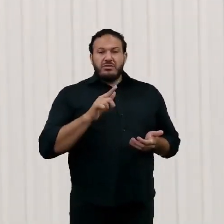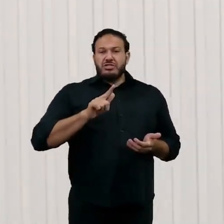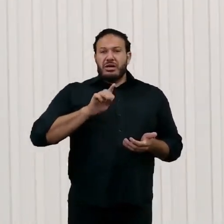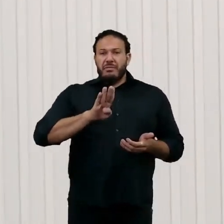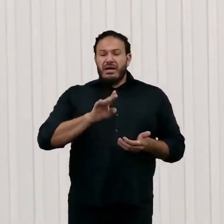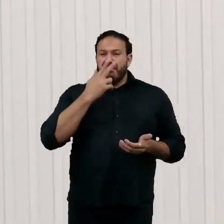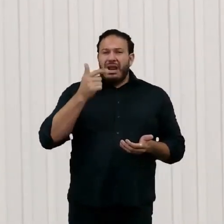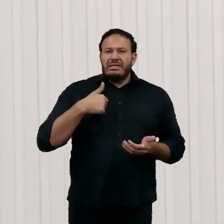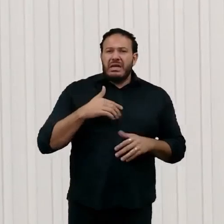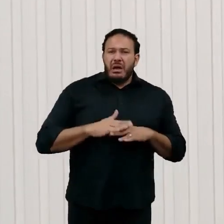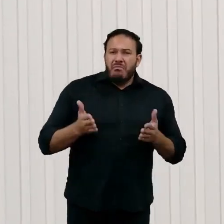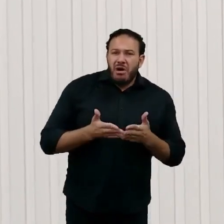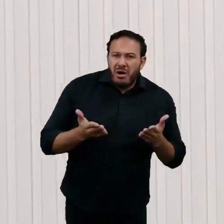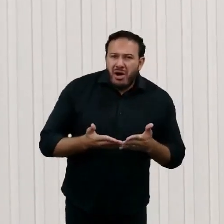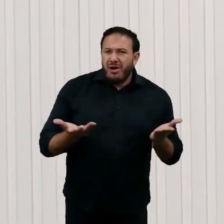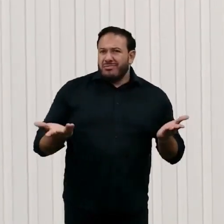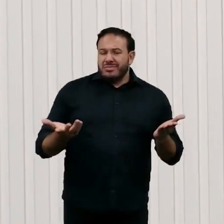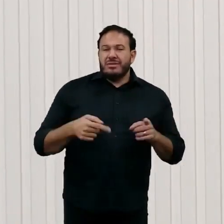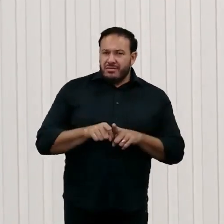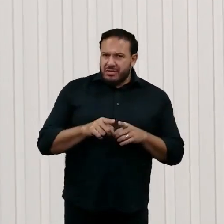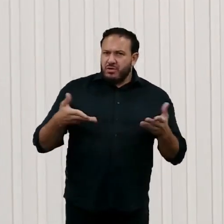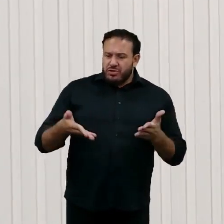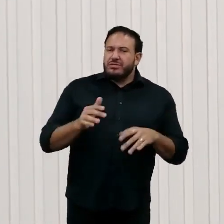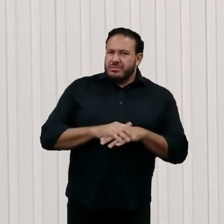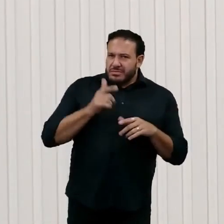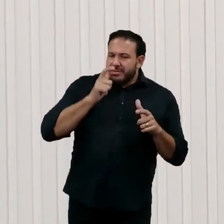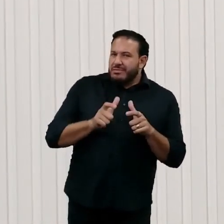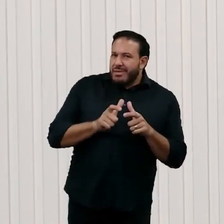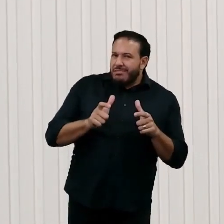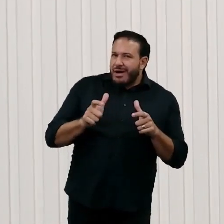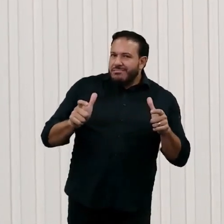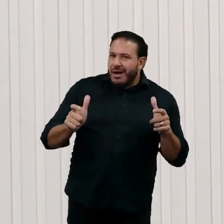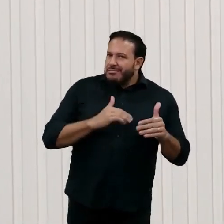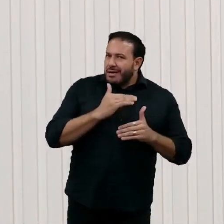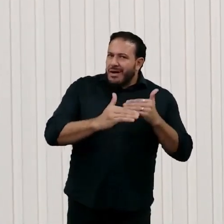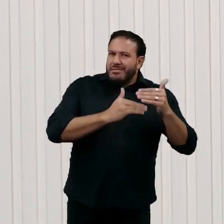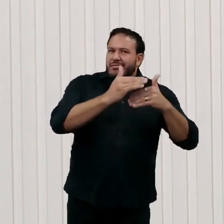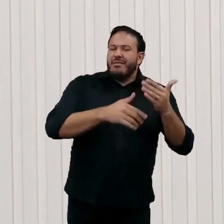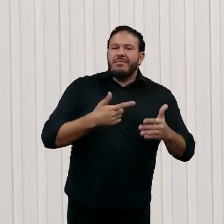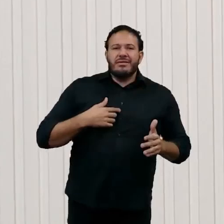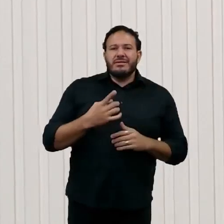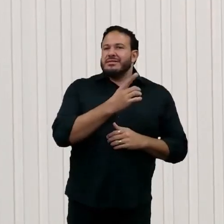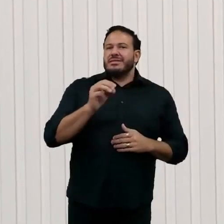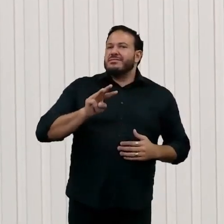Então as coisas progrediram por um fator de 100 milhões de vezes.